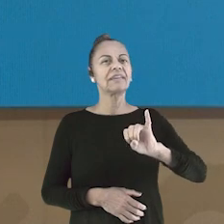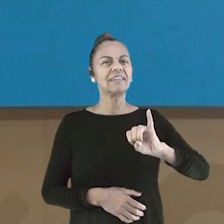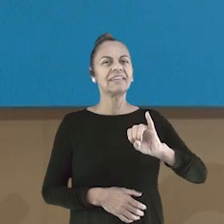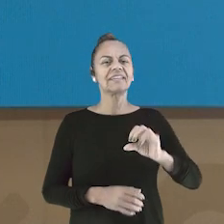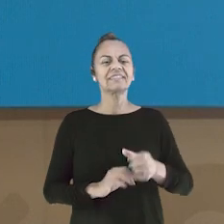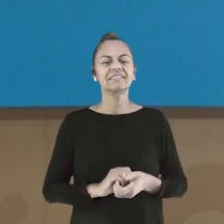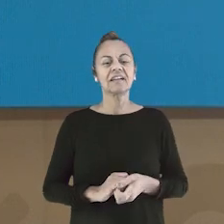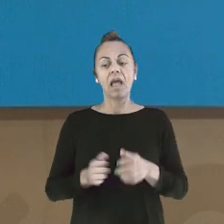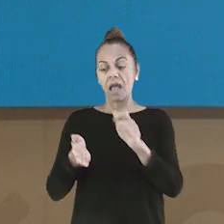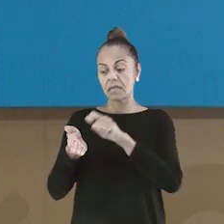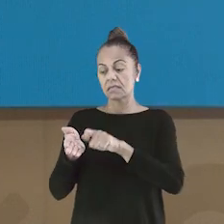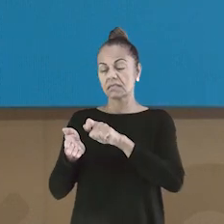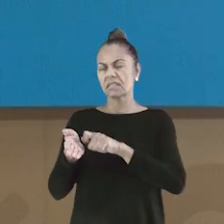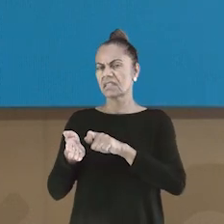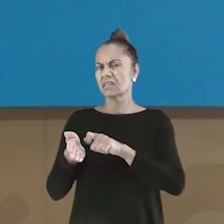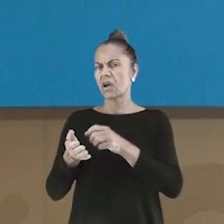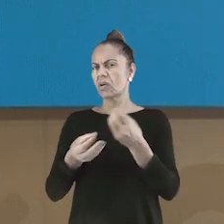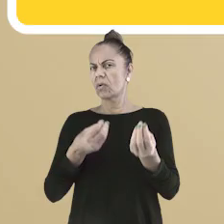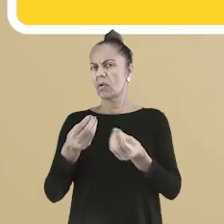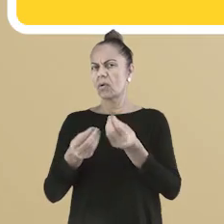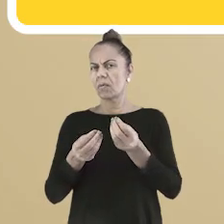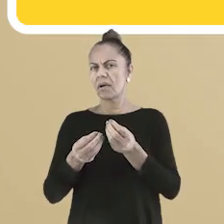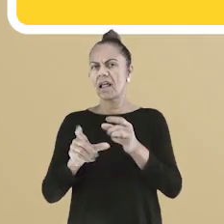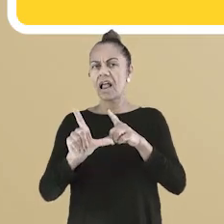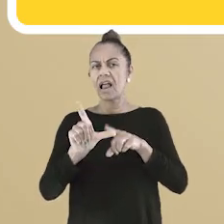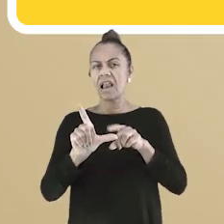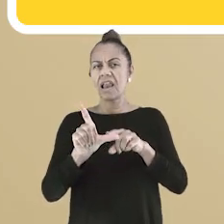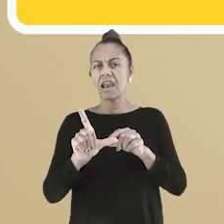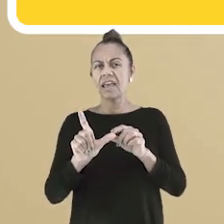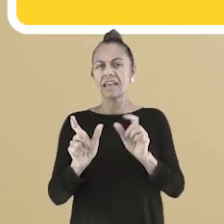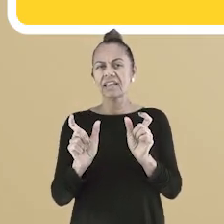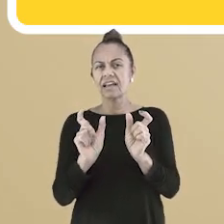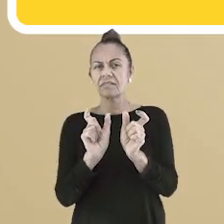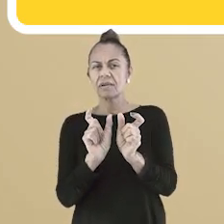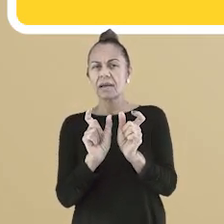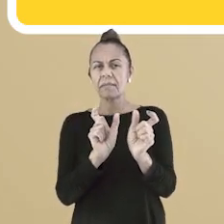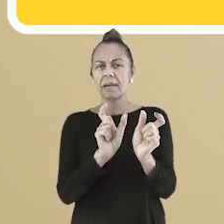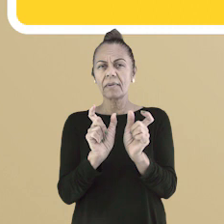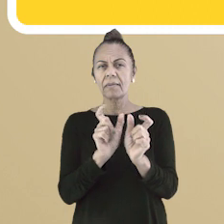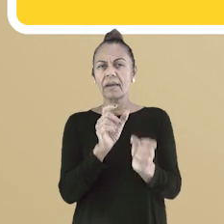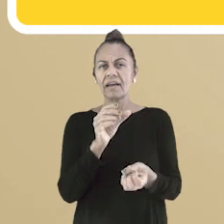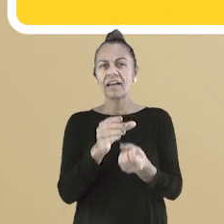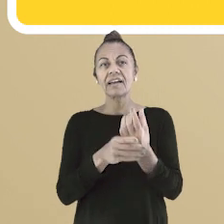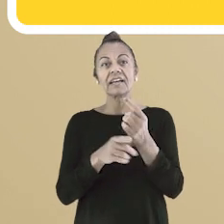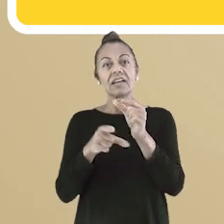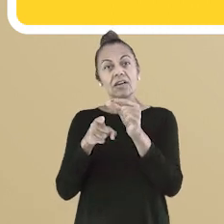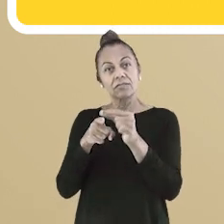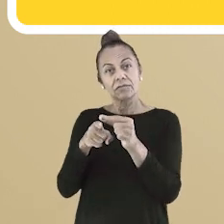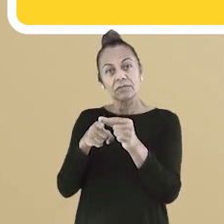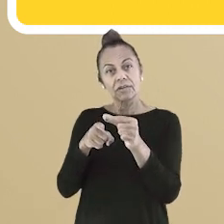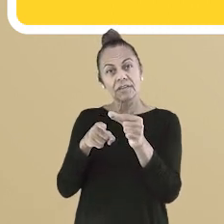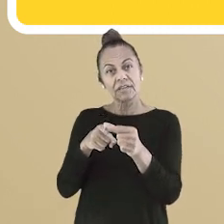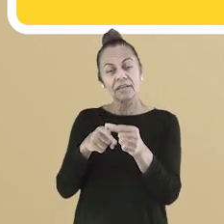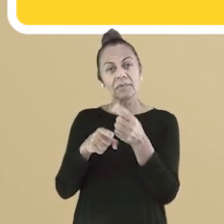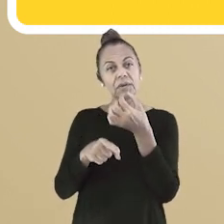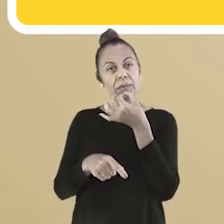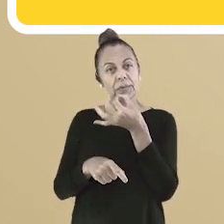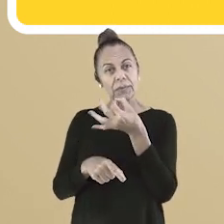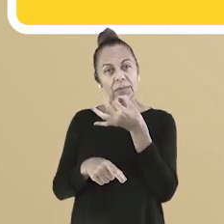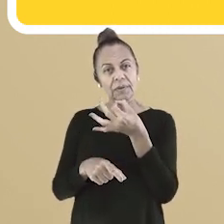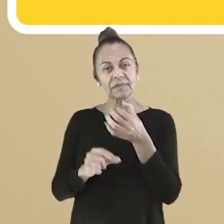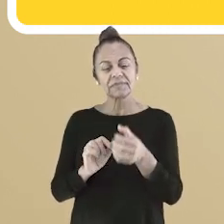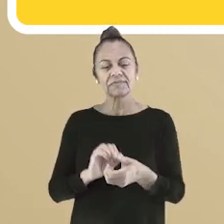o E e o I. A escrita se dá pela junção, união de letras que